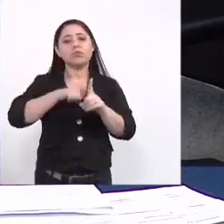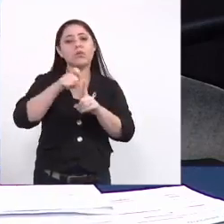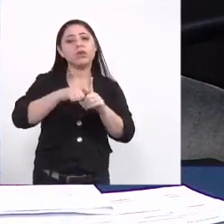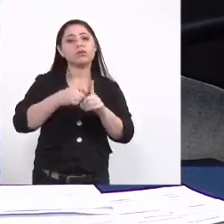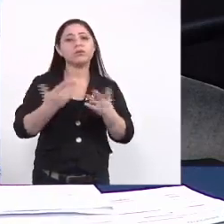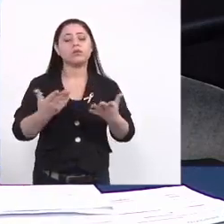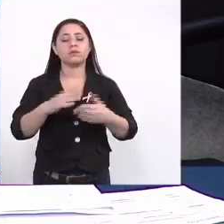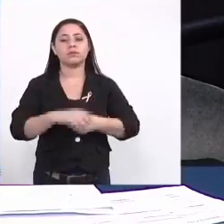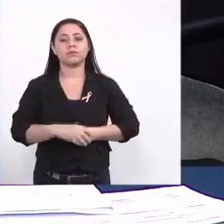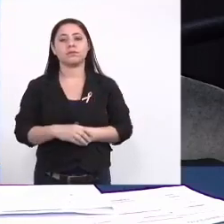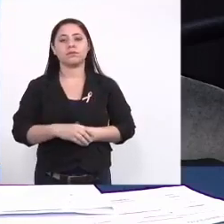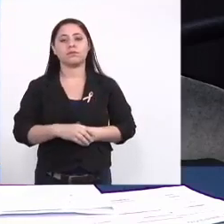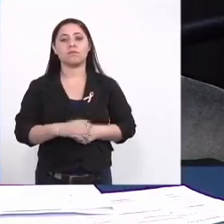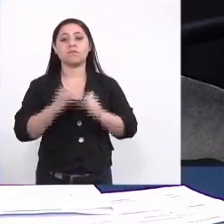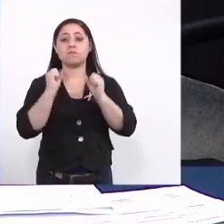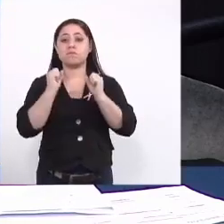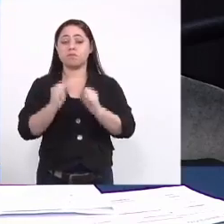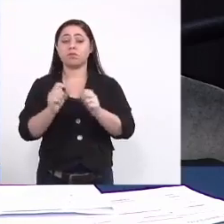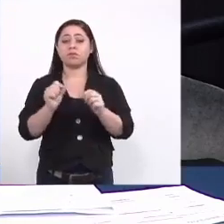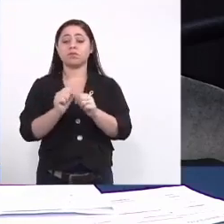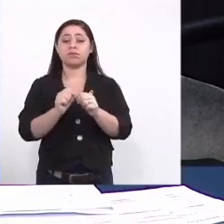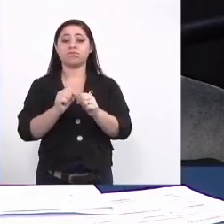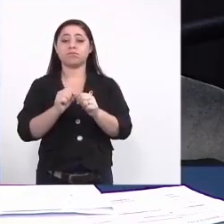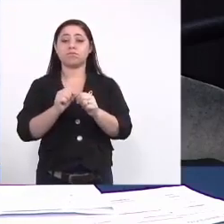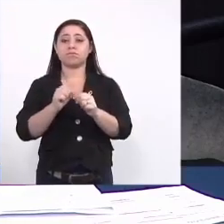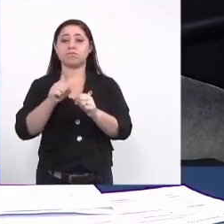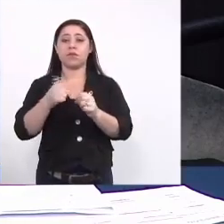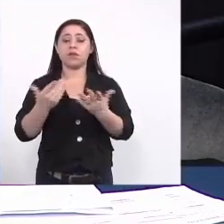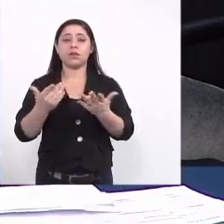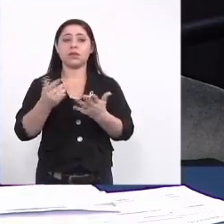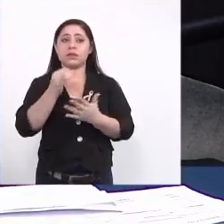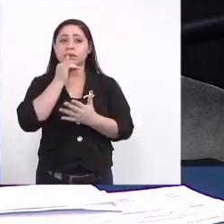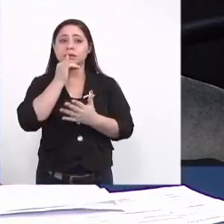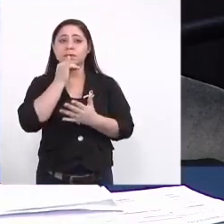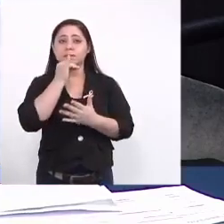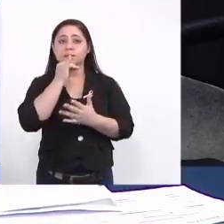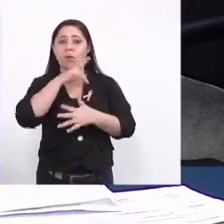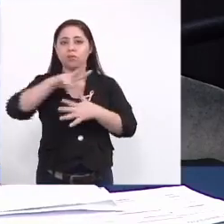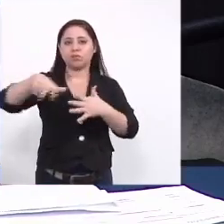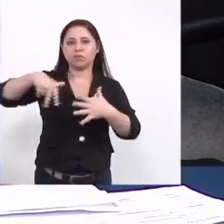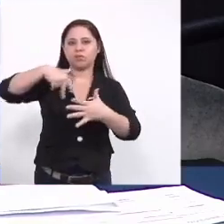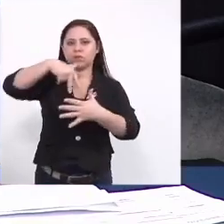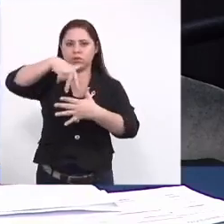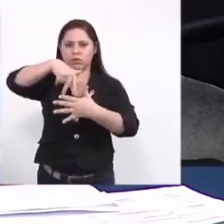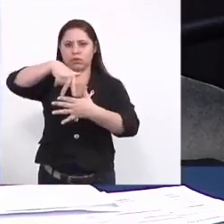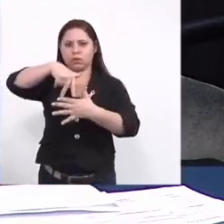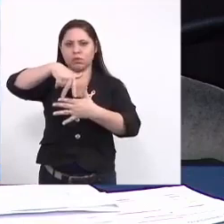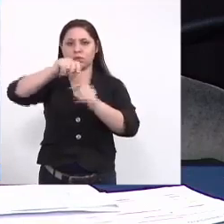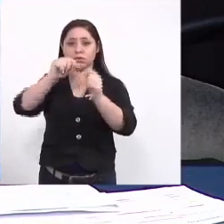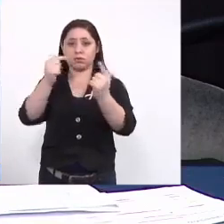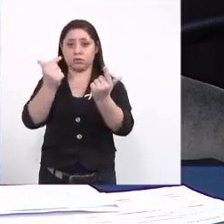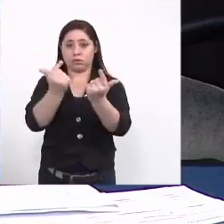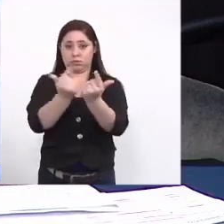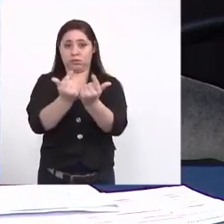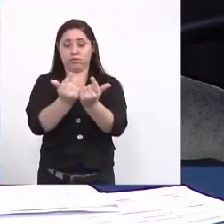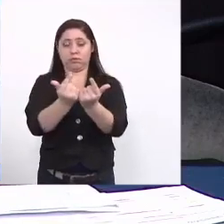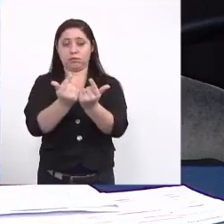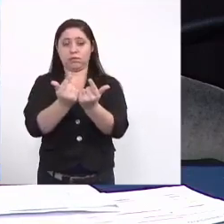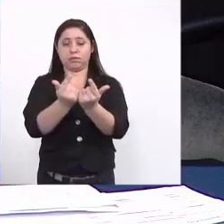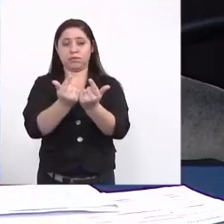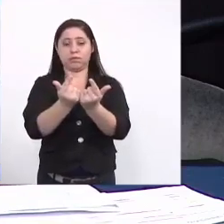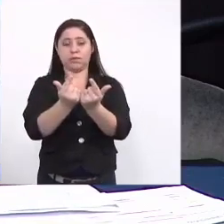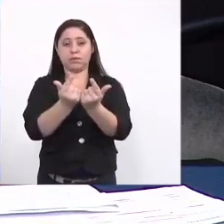nós podemos aqui disponibilizar a tribuna da assembleia legislativa